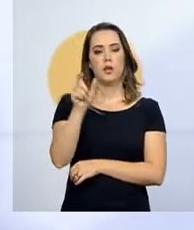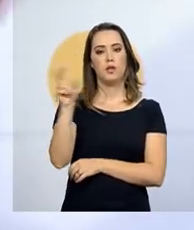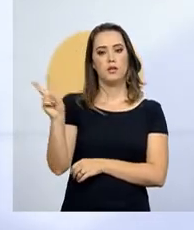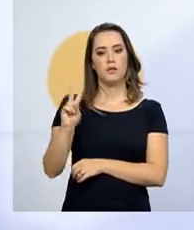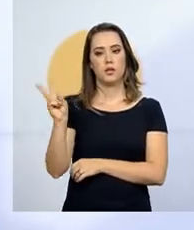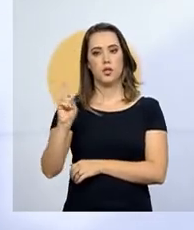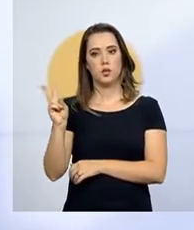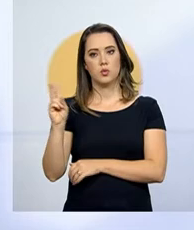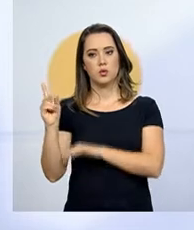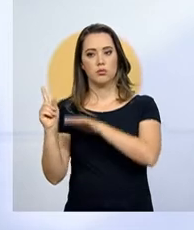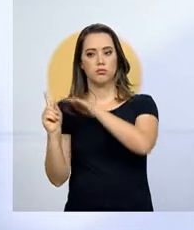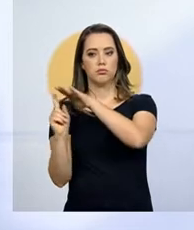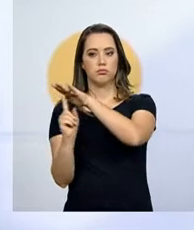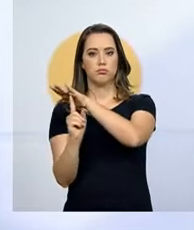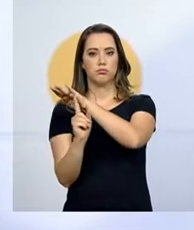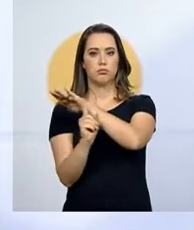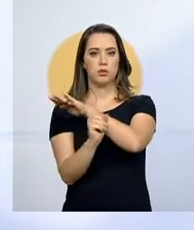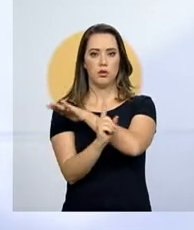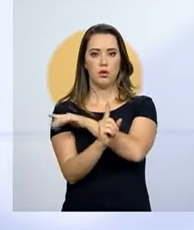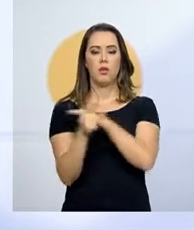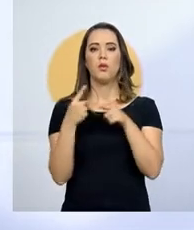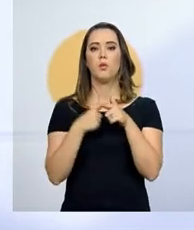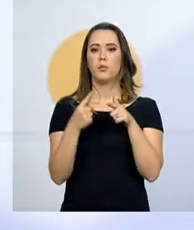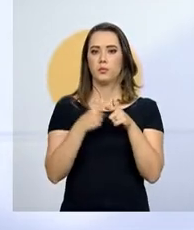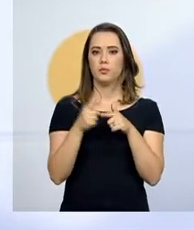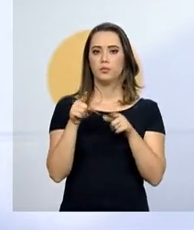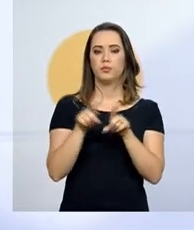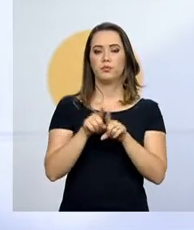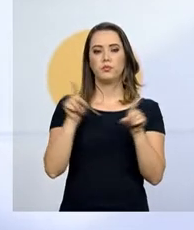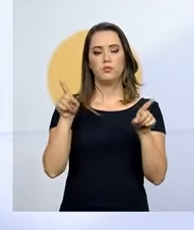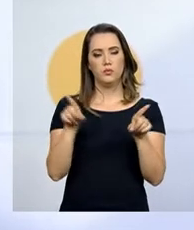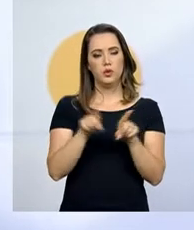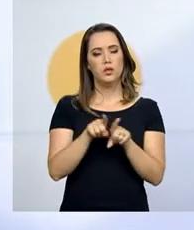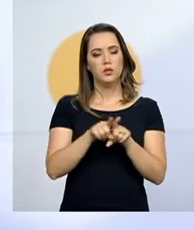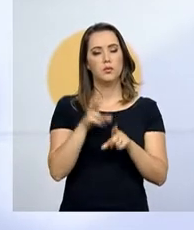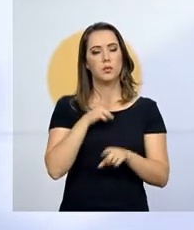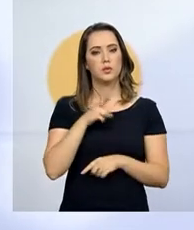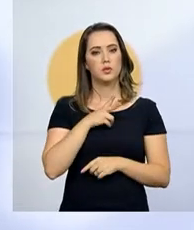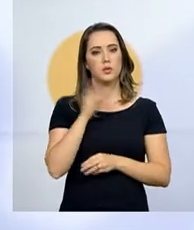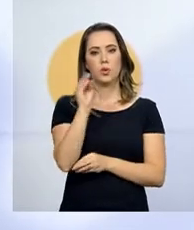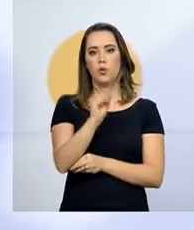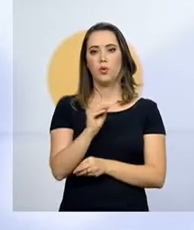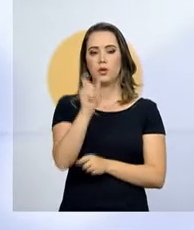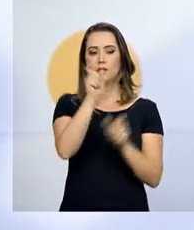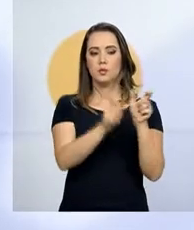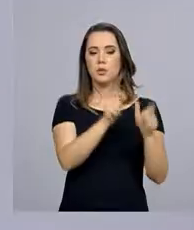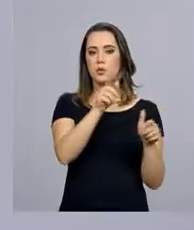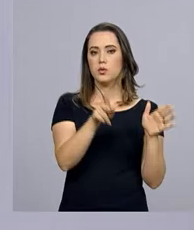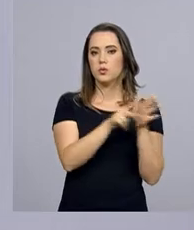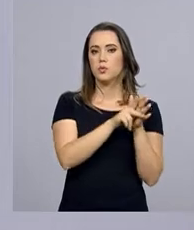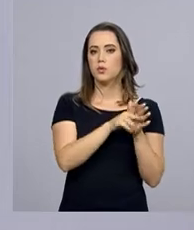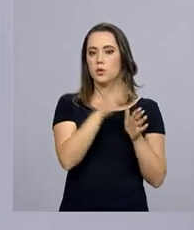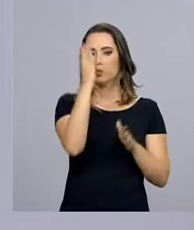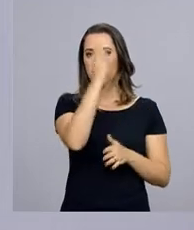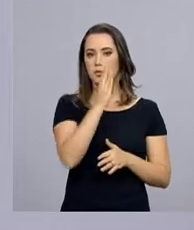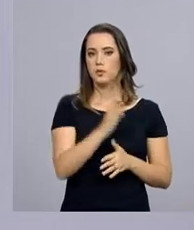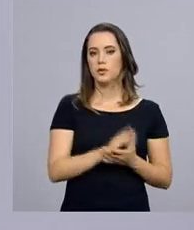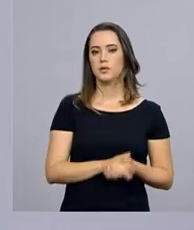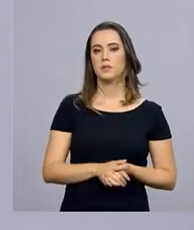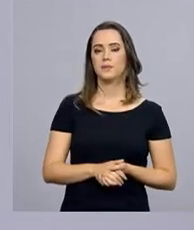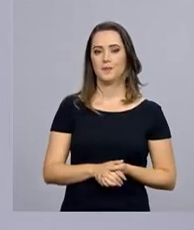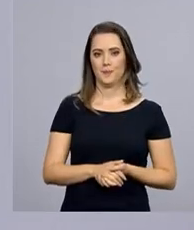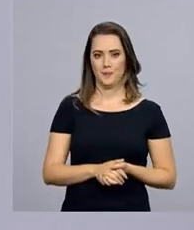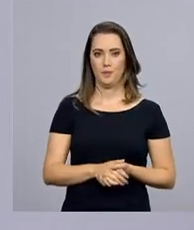venezuelanos. Esta é uma questão humanitária, mas particularmente para um atendimento aos brasileiros. E sobre a